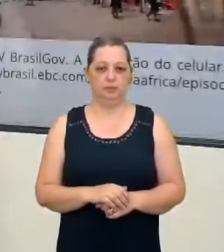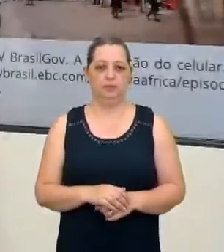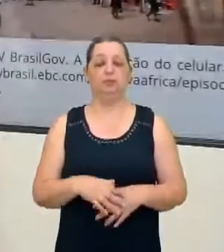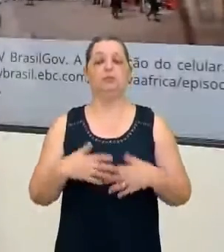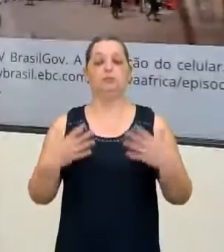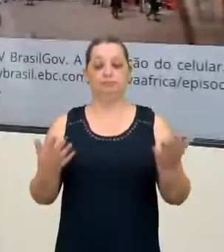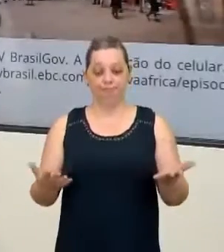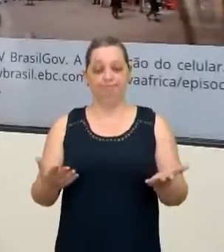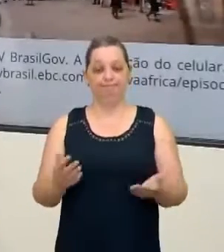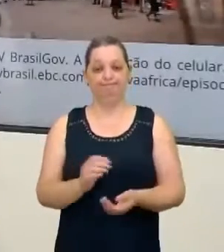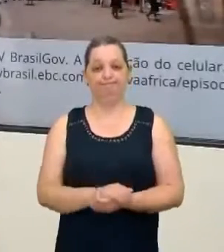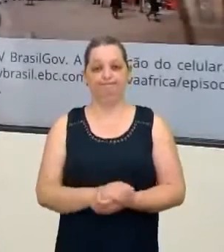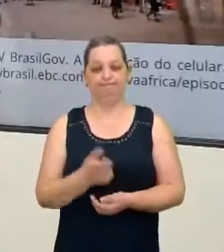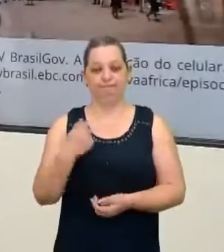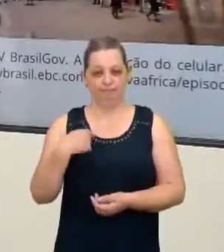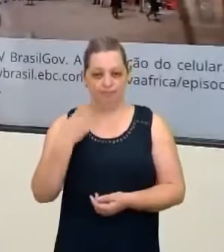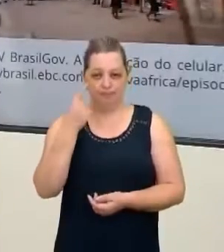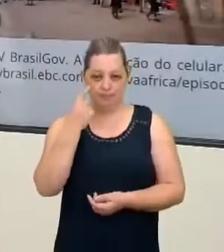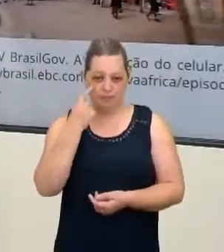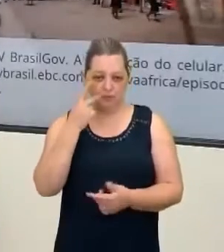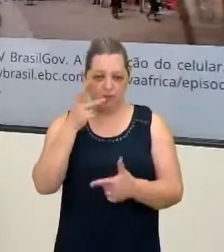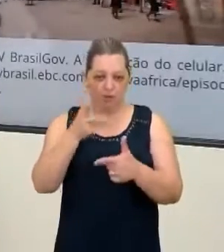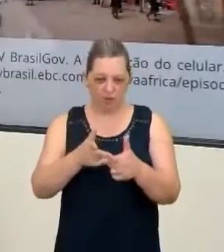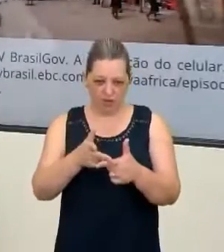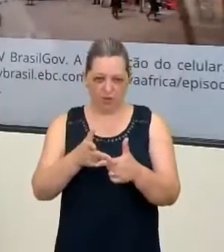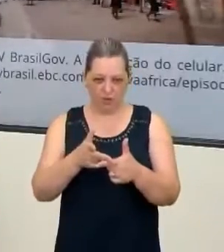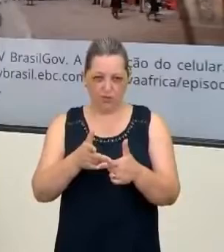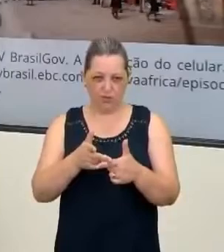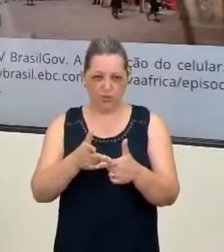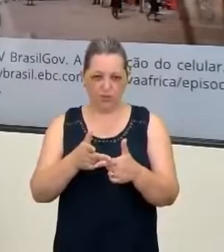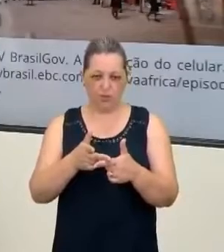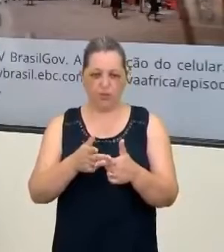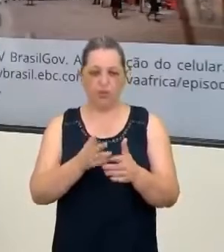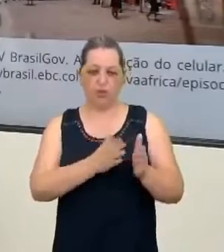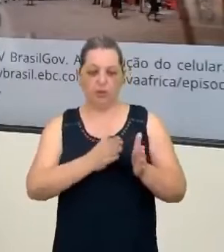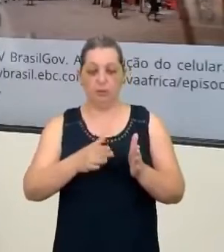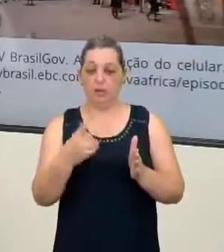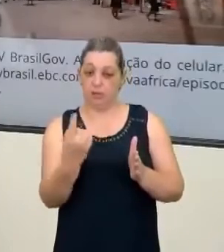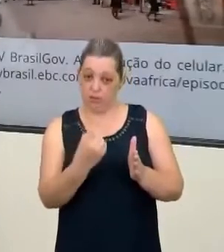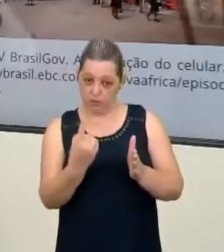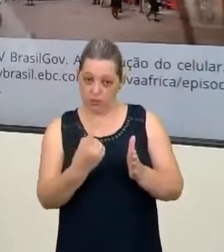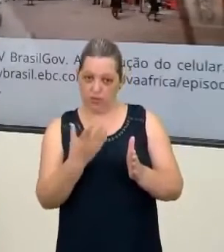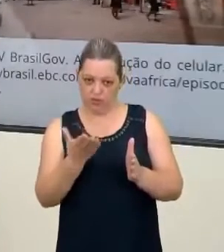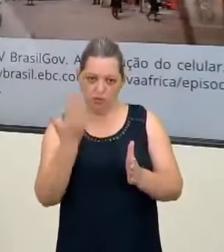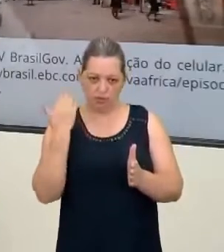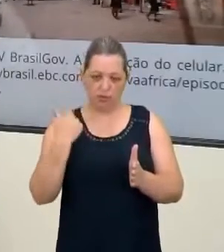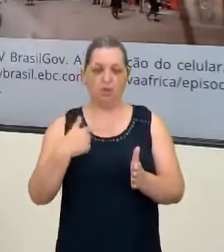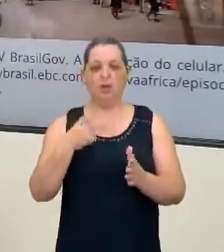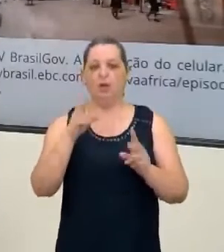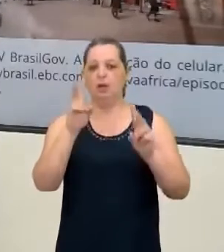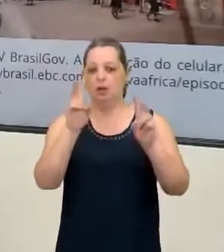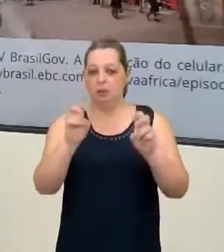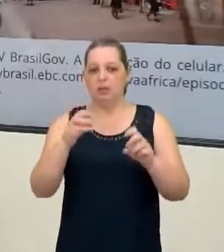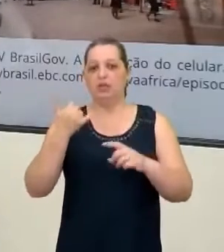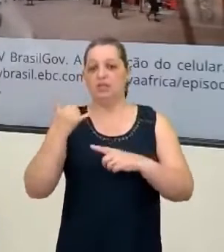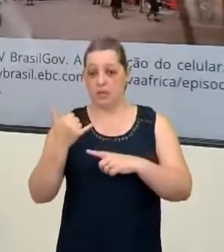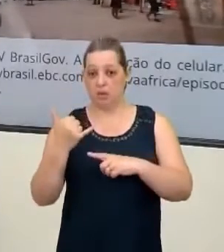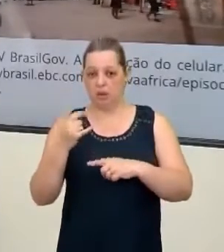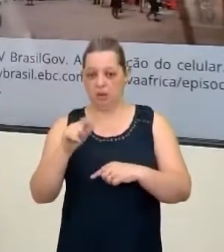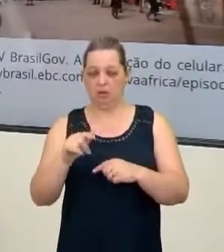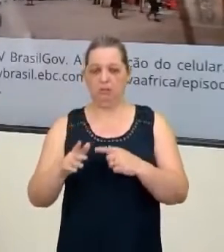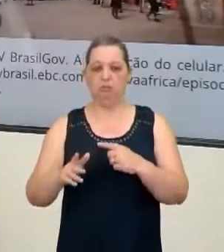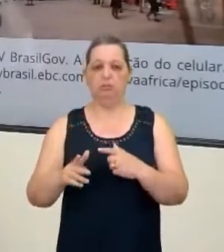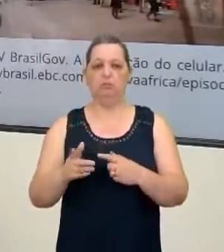Bom, isso aí, né? Isso aí é uma das partes daquele vídeo que vocês viram na parte 1, que falava sobre celular, né? Então, o